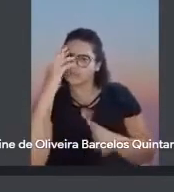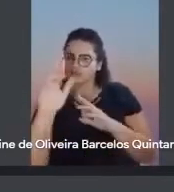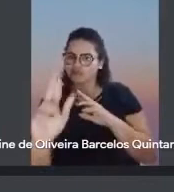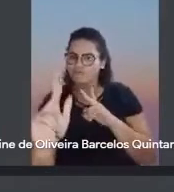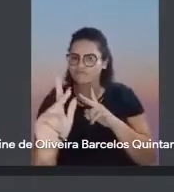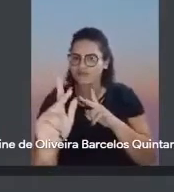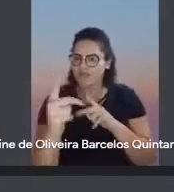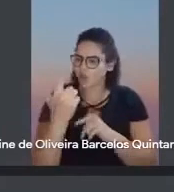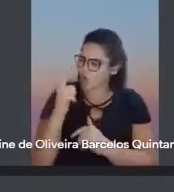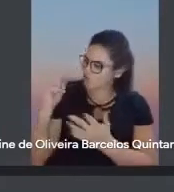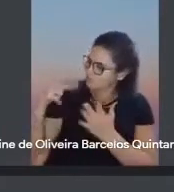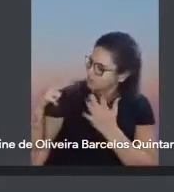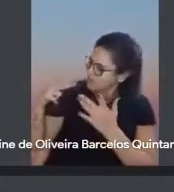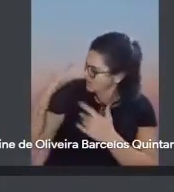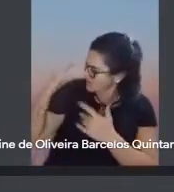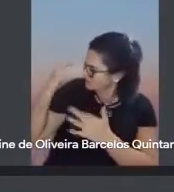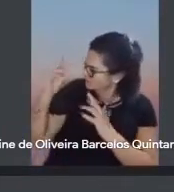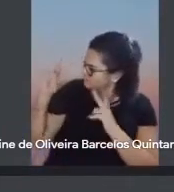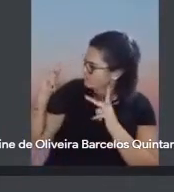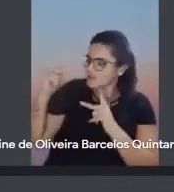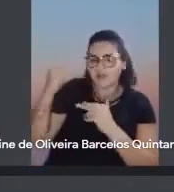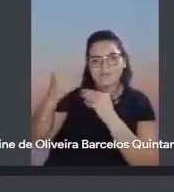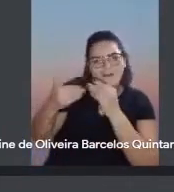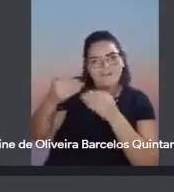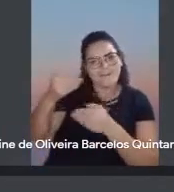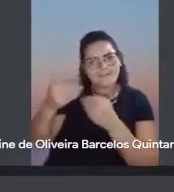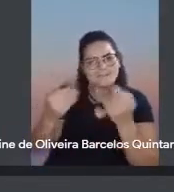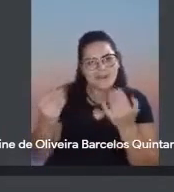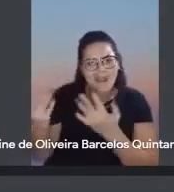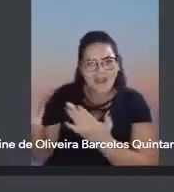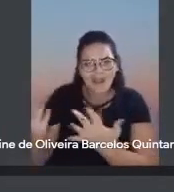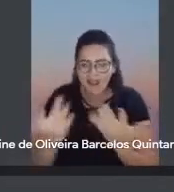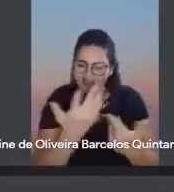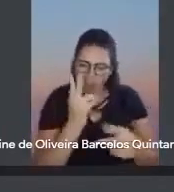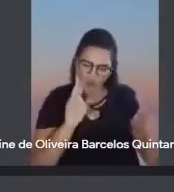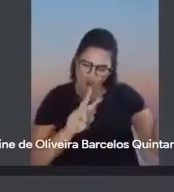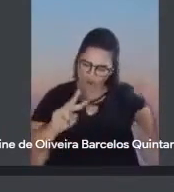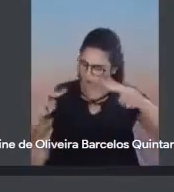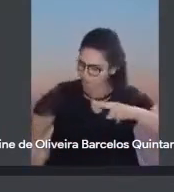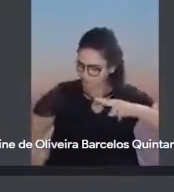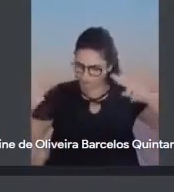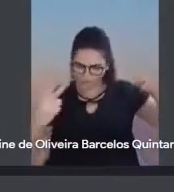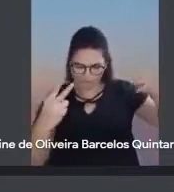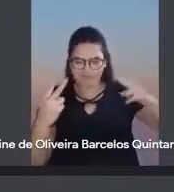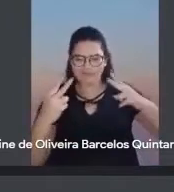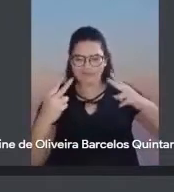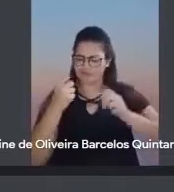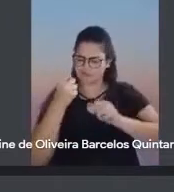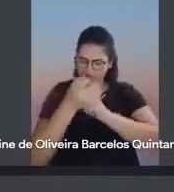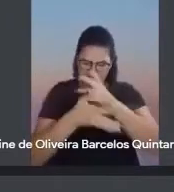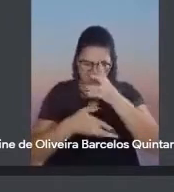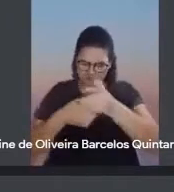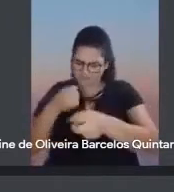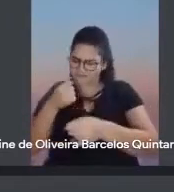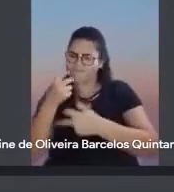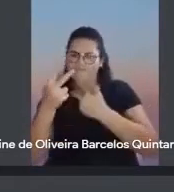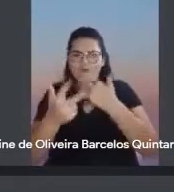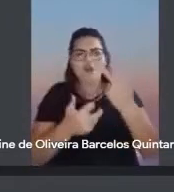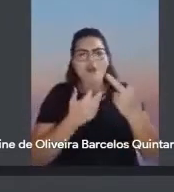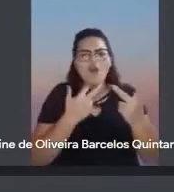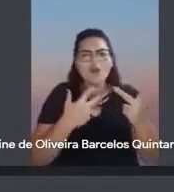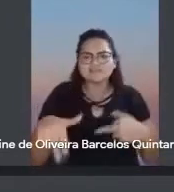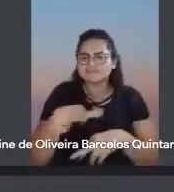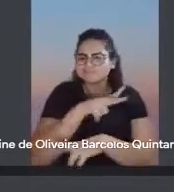também tem essa construção a muitas mãos, a muitos olhares, a muitas vozes, né? Tem muitas vozes com